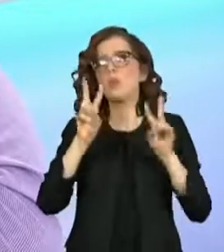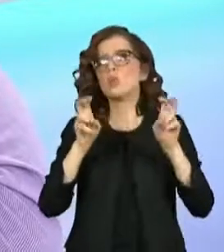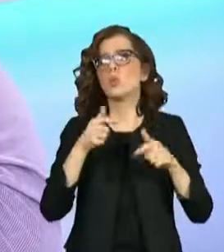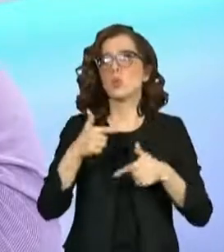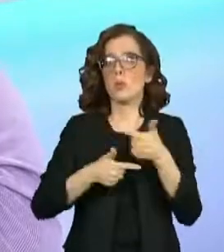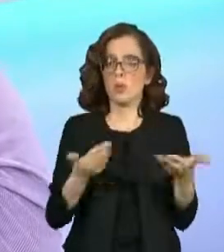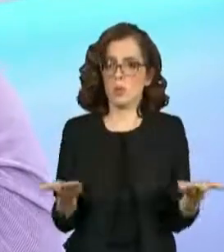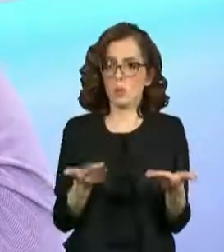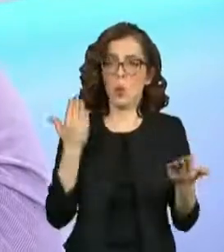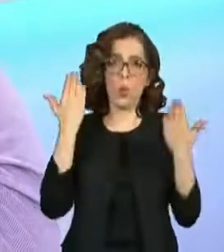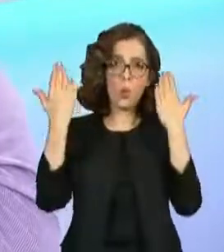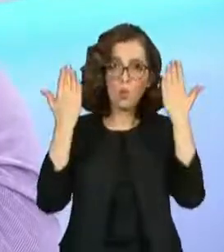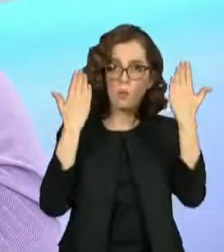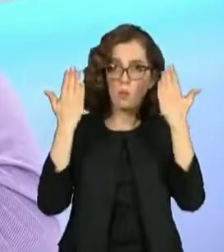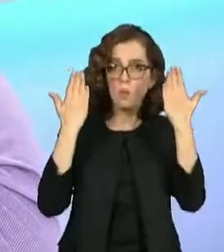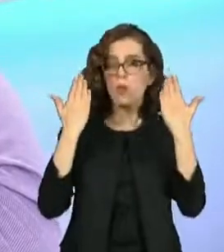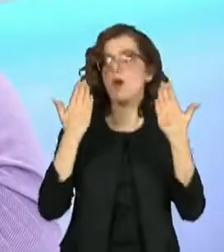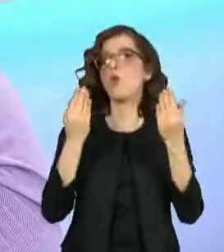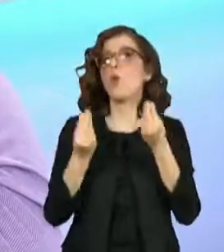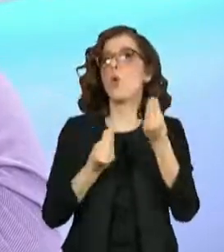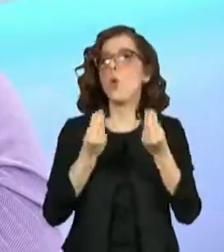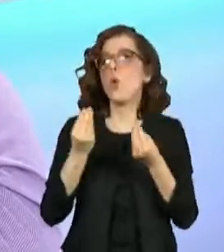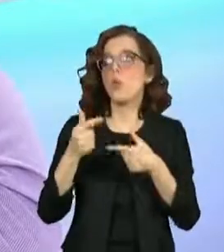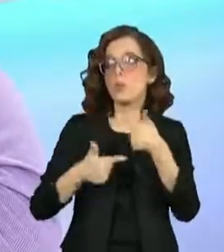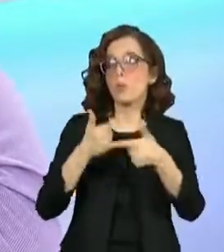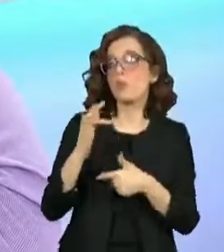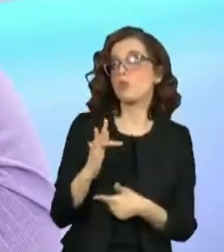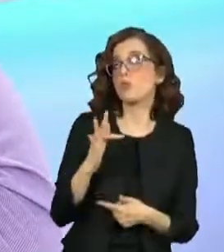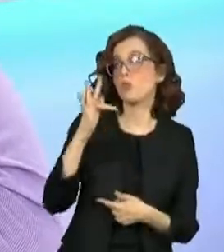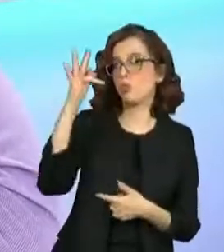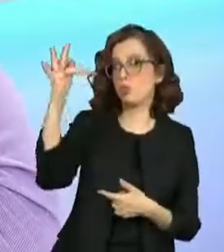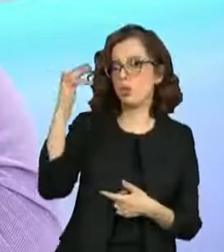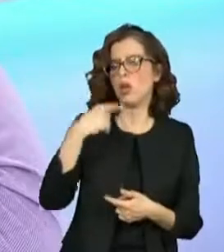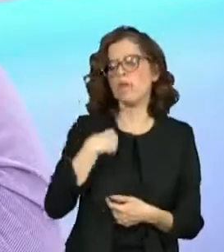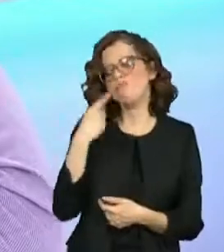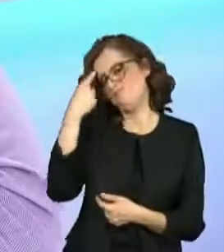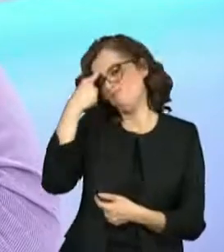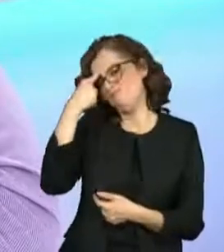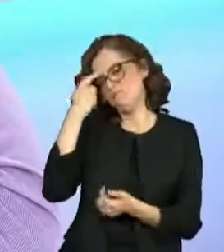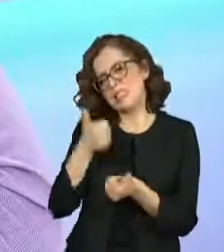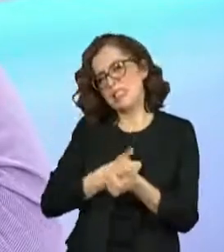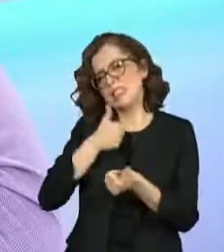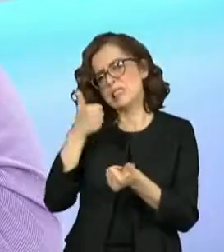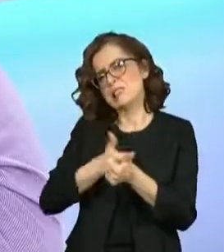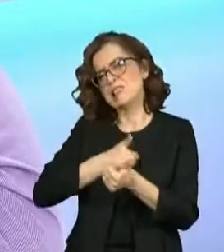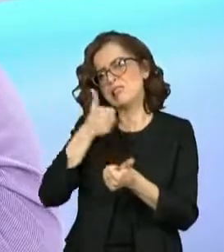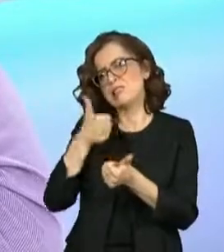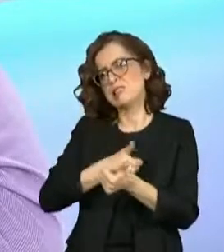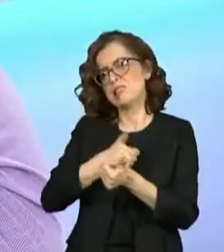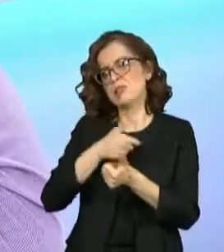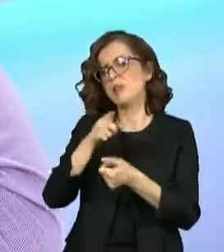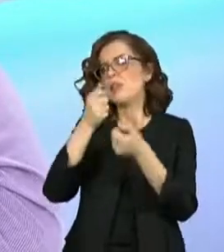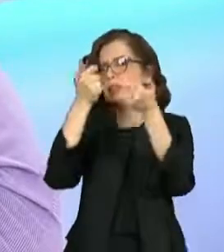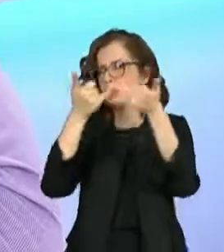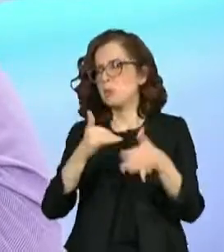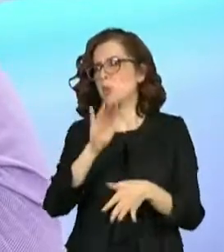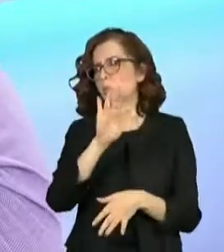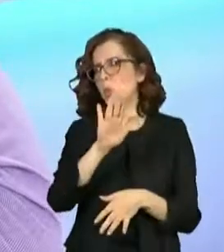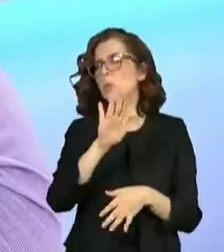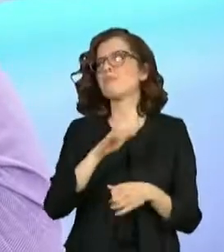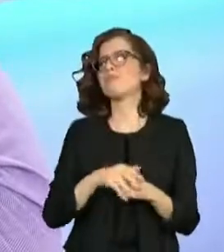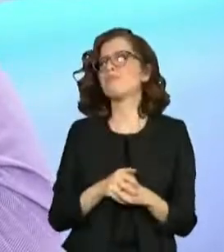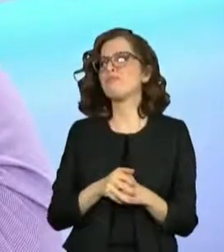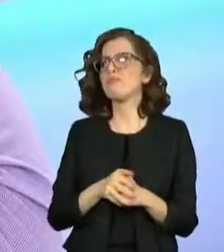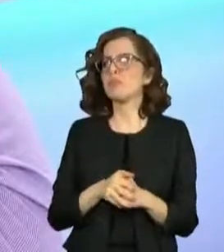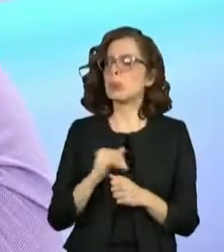uma frase do Arthur Lewis, que diz basicamente o seguinte, a cura fundamental para